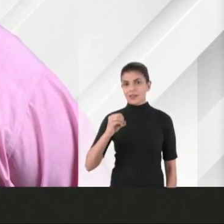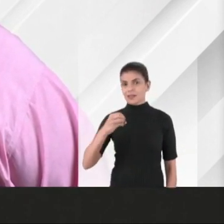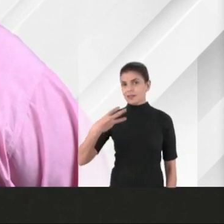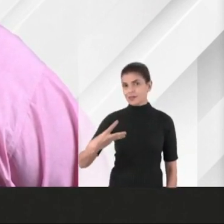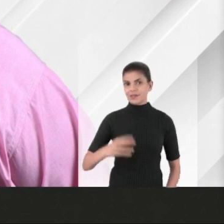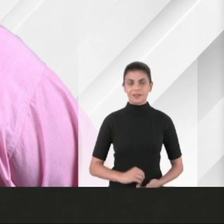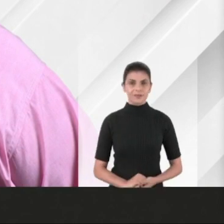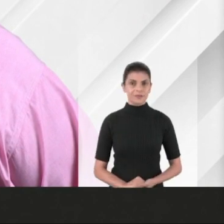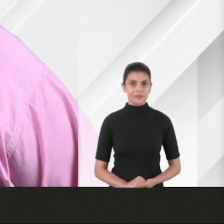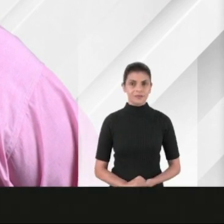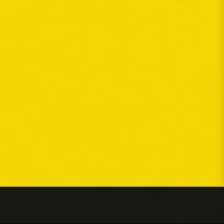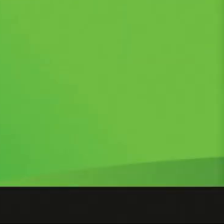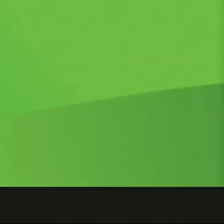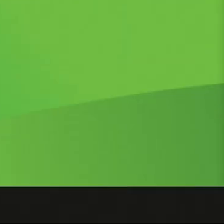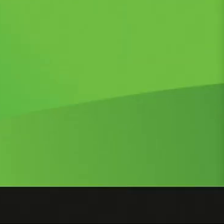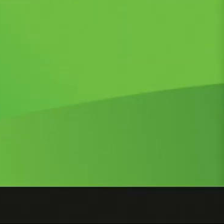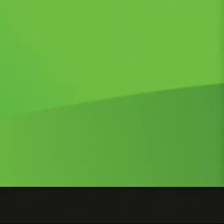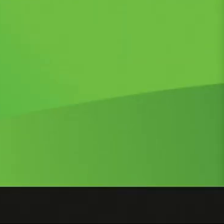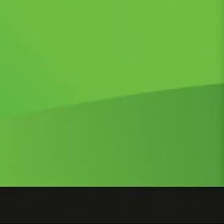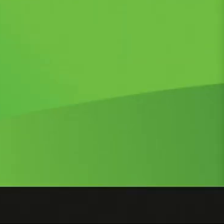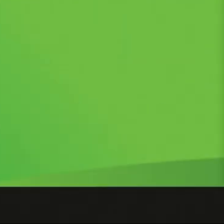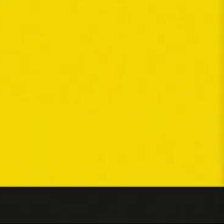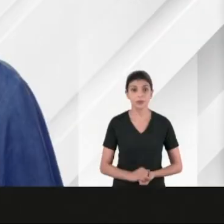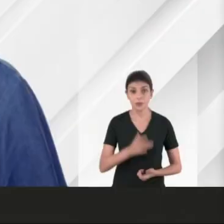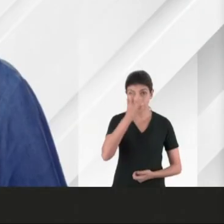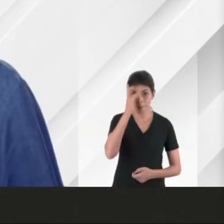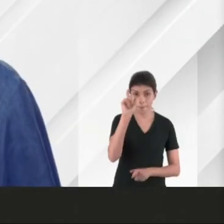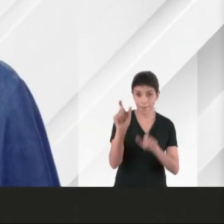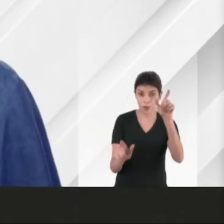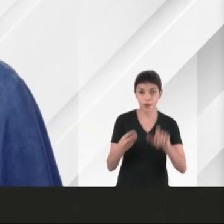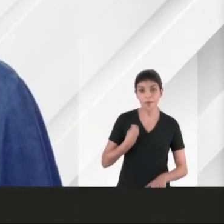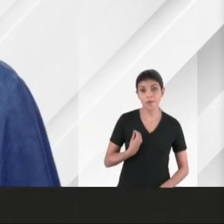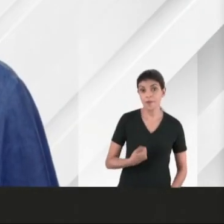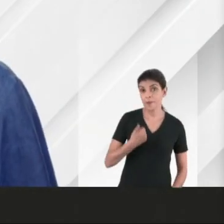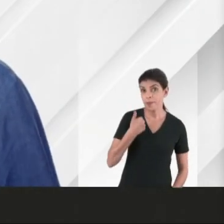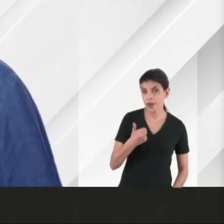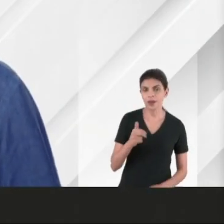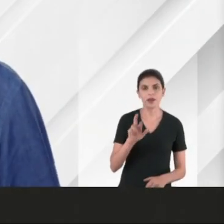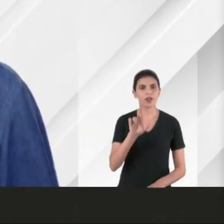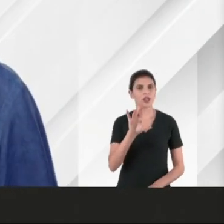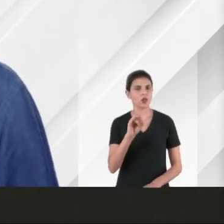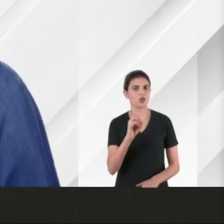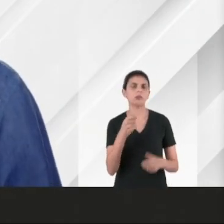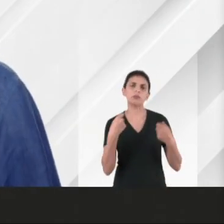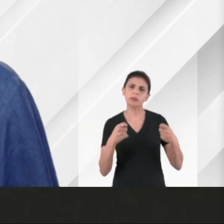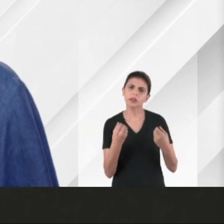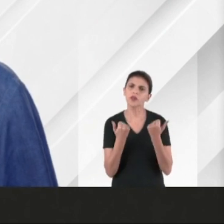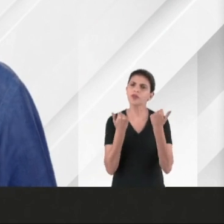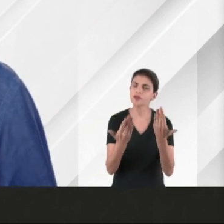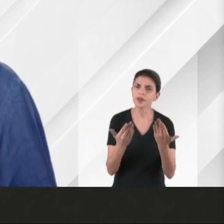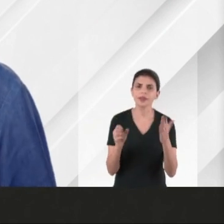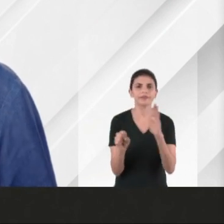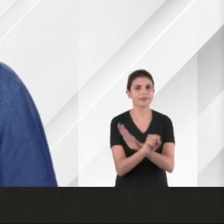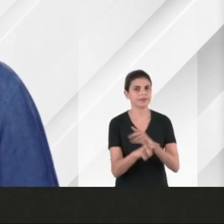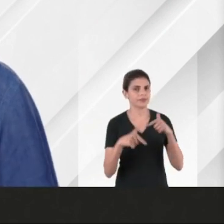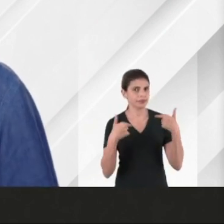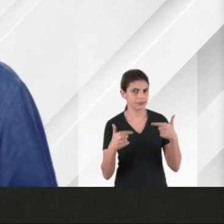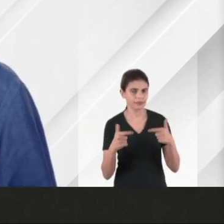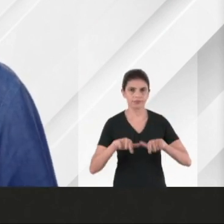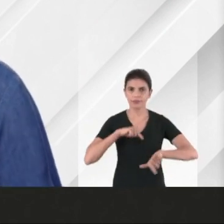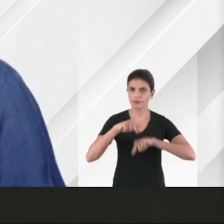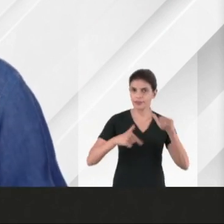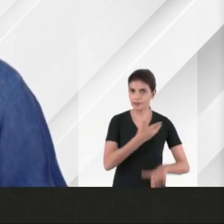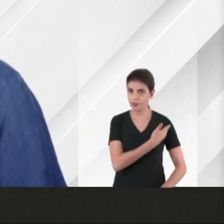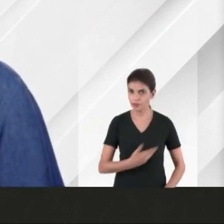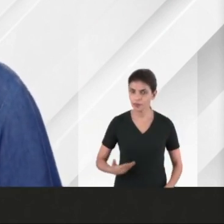da Maré, 15-603. É 15. Para que as pessoas vivam melhor, o Rio precisa de mais empregos e serviços públicos